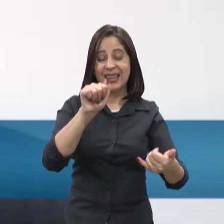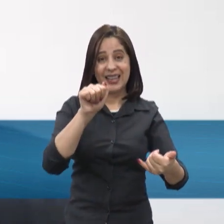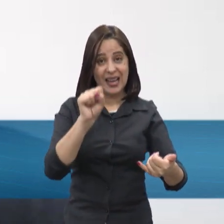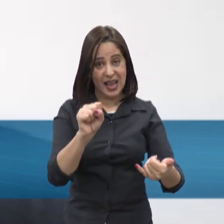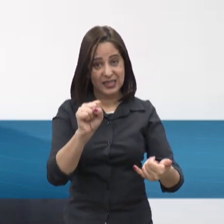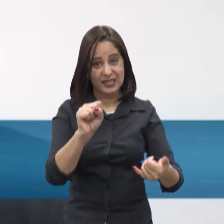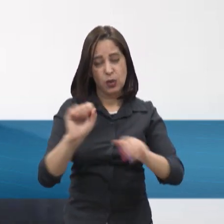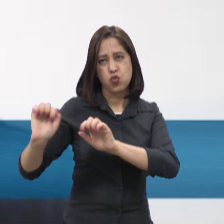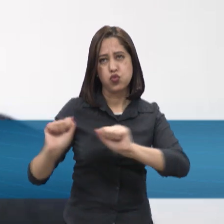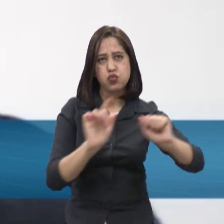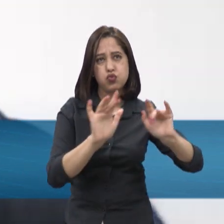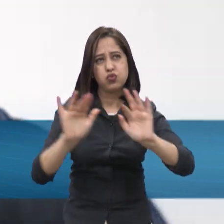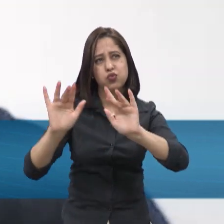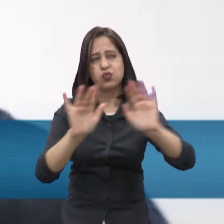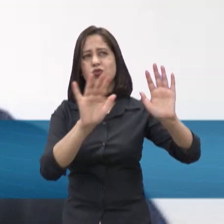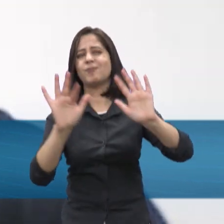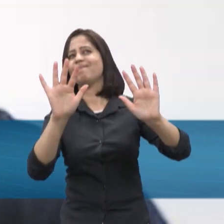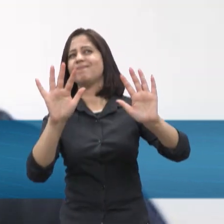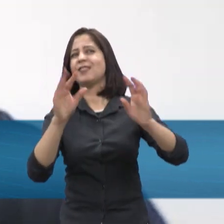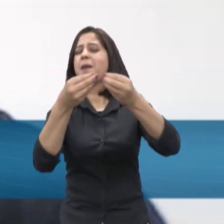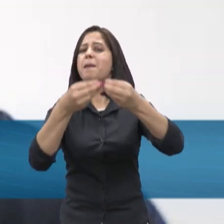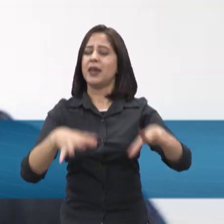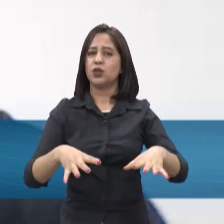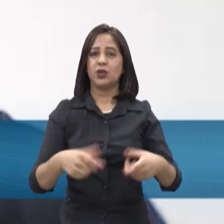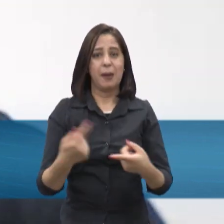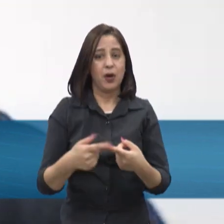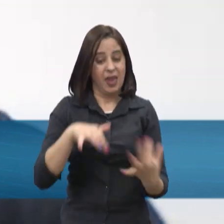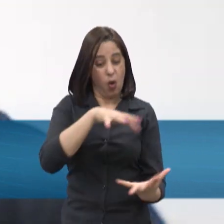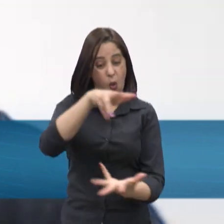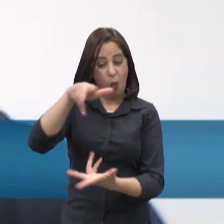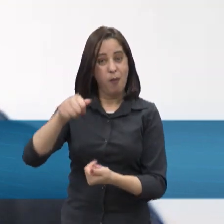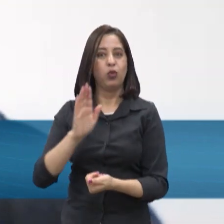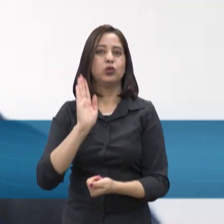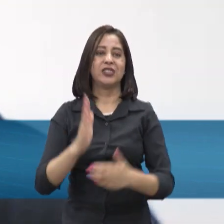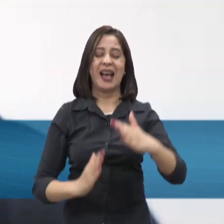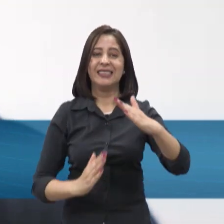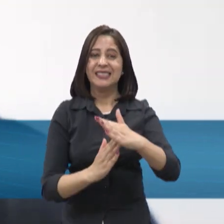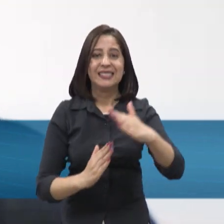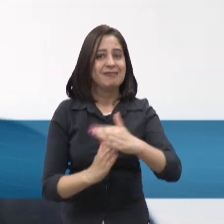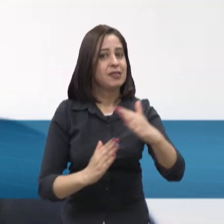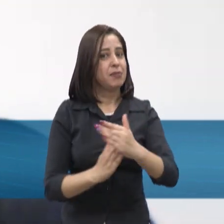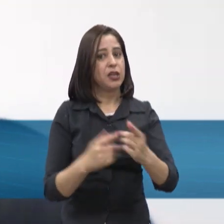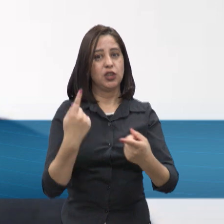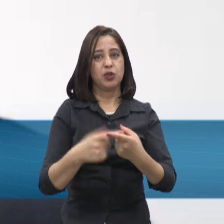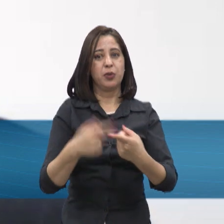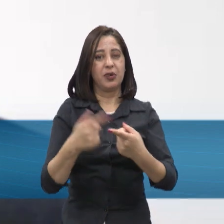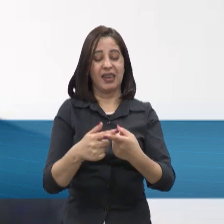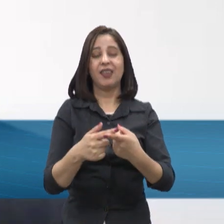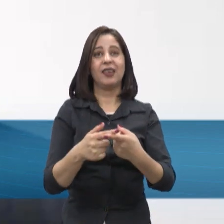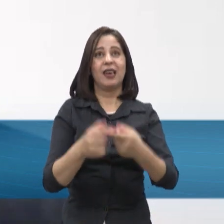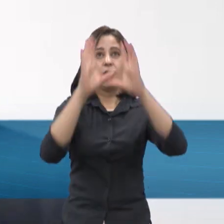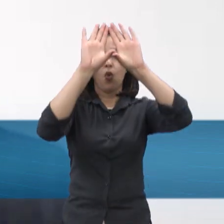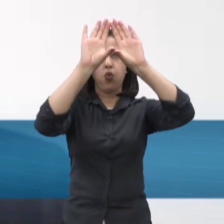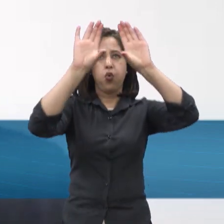algo que tem que ser muito bem pensado, porque a gente já está no limite em relação aos impactos ambientais, em relação à camada de ozônio, e a gente vem sentindo